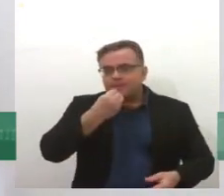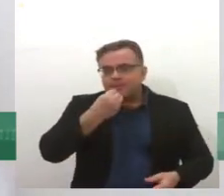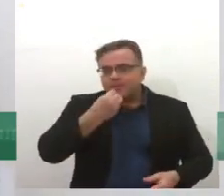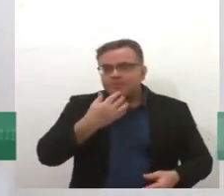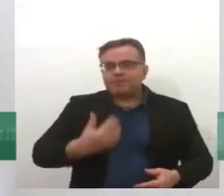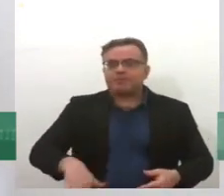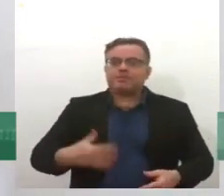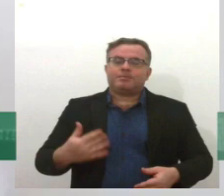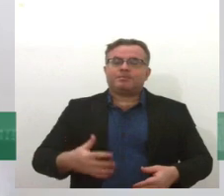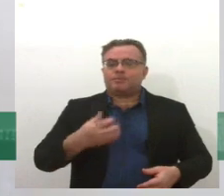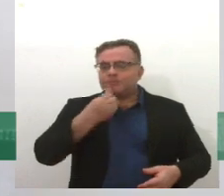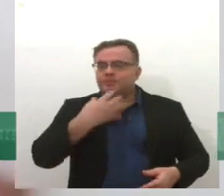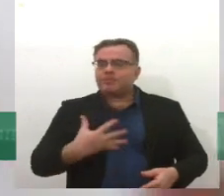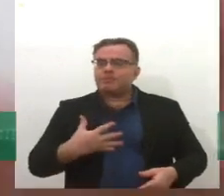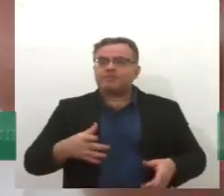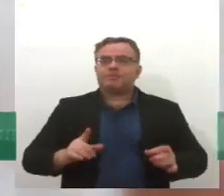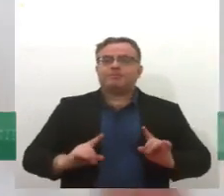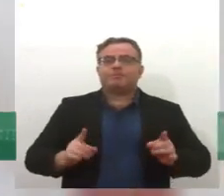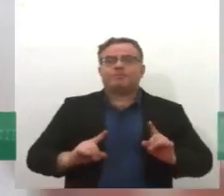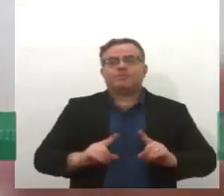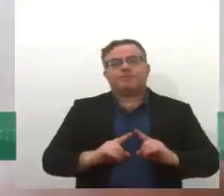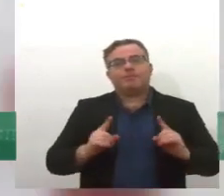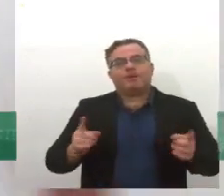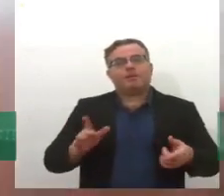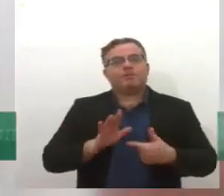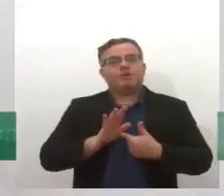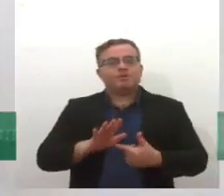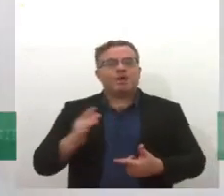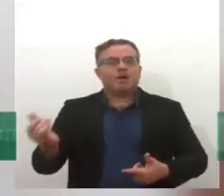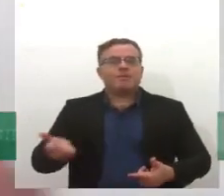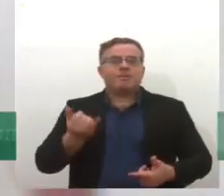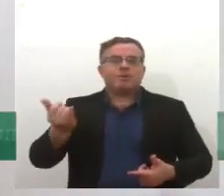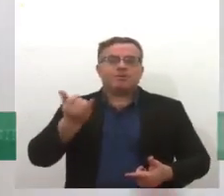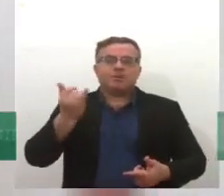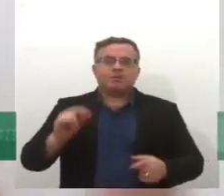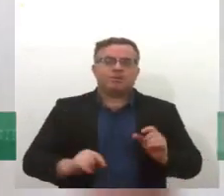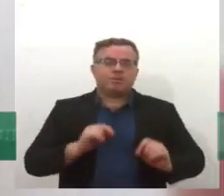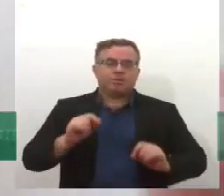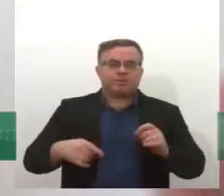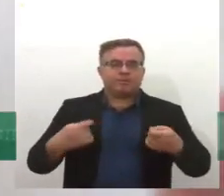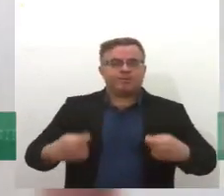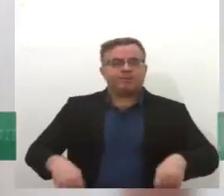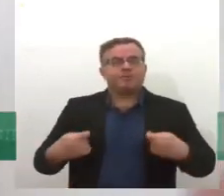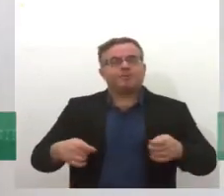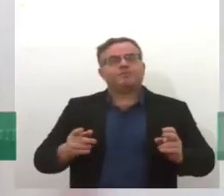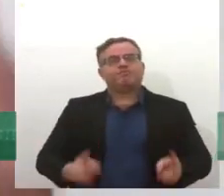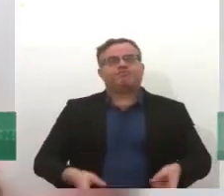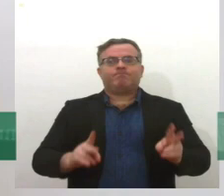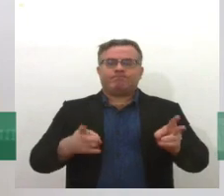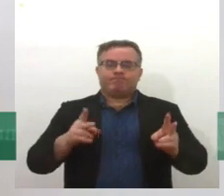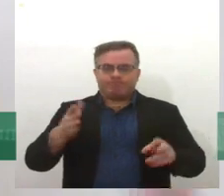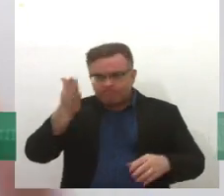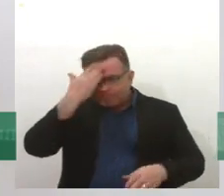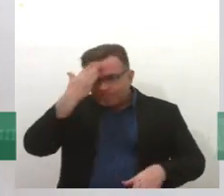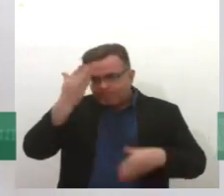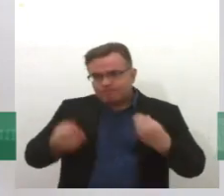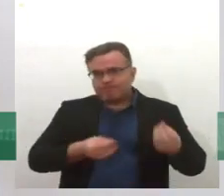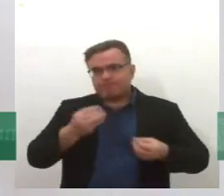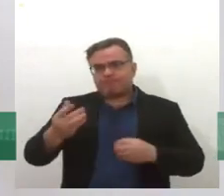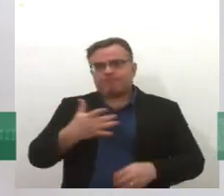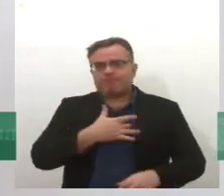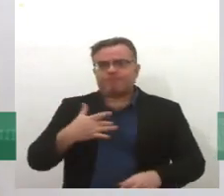como algo positivo, mas de dizer, assim, olha a importância que tem aí de uma necessidade de entender que saúde,